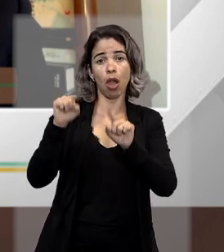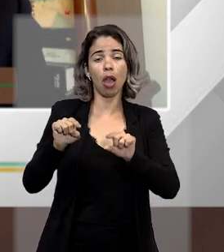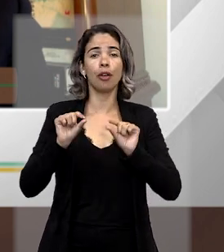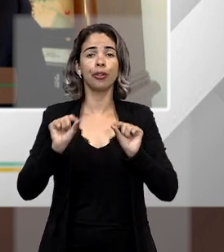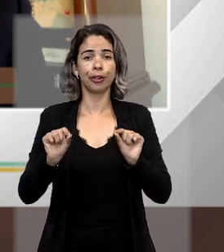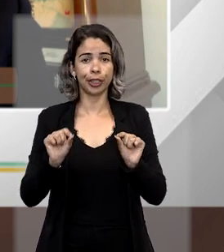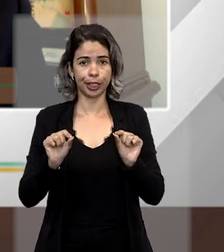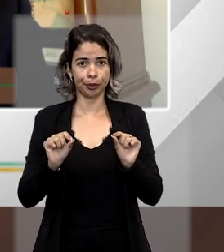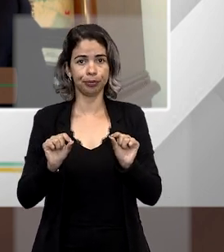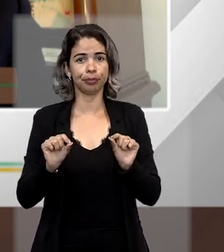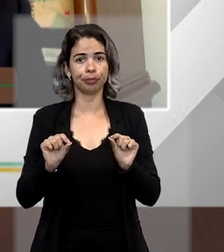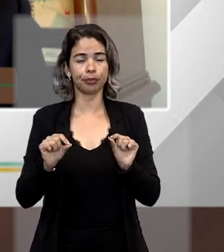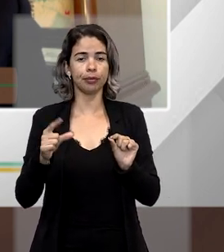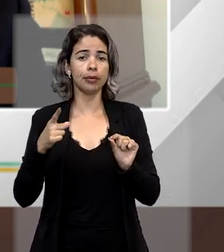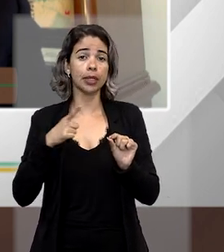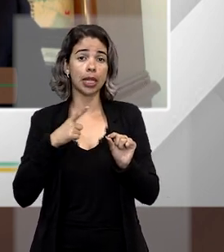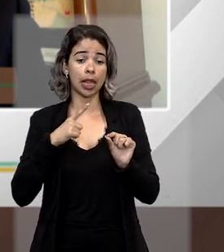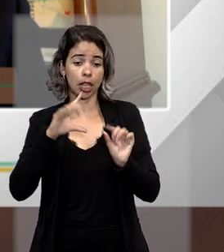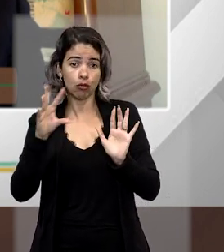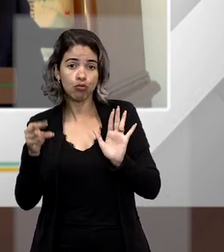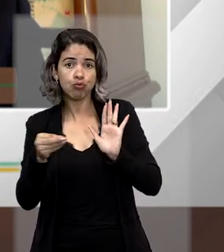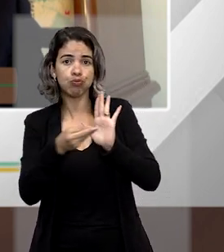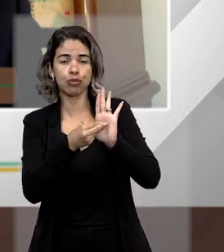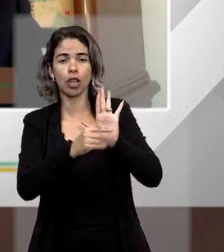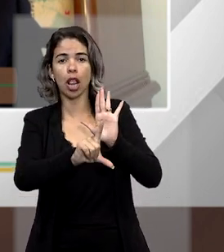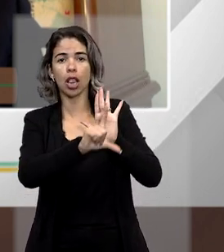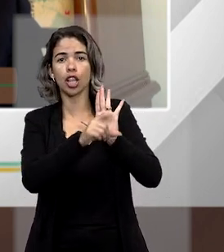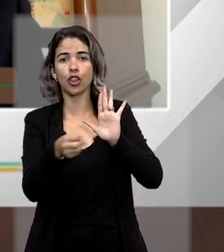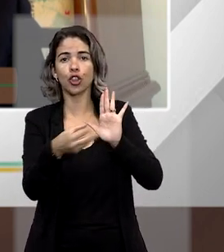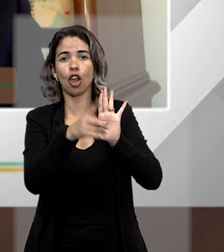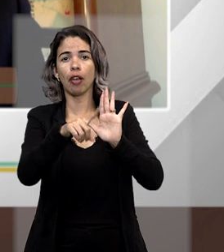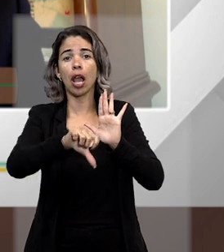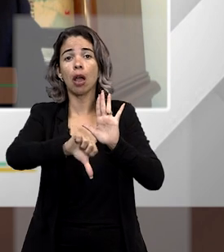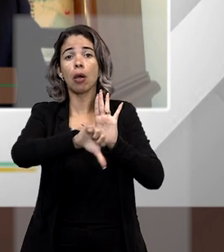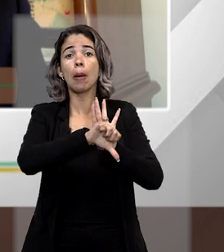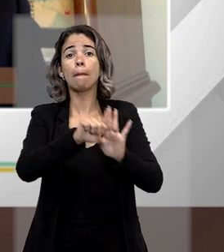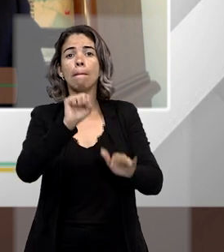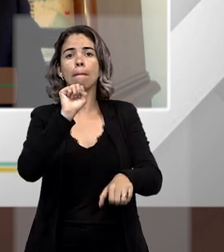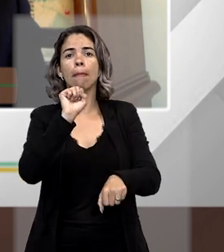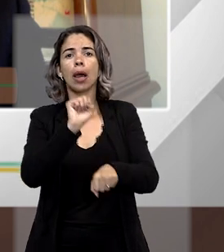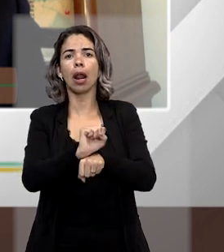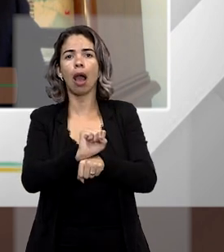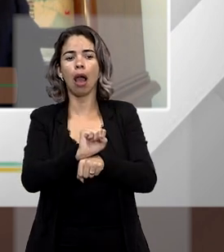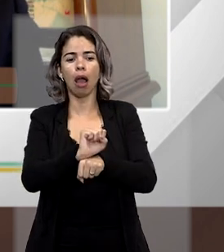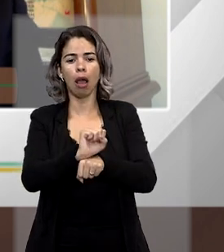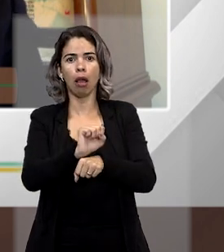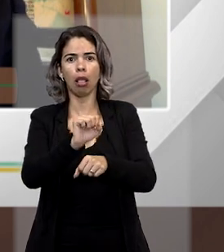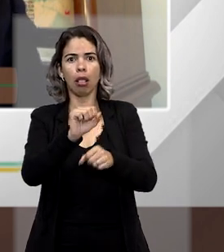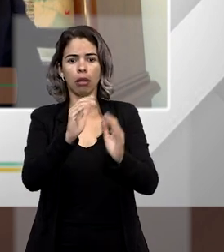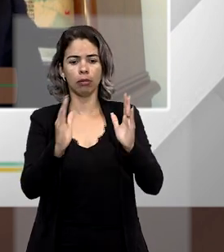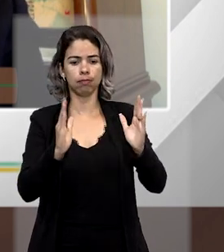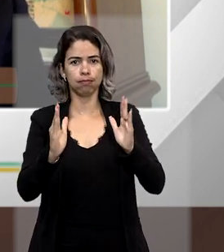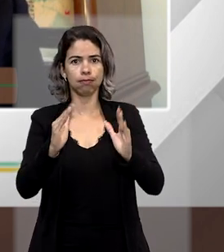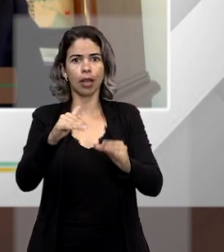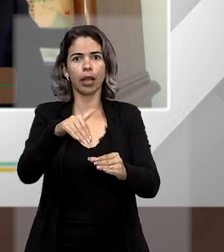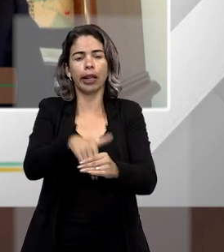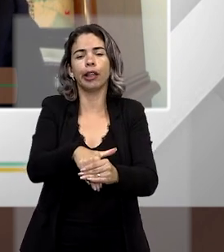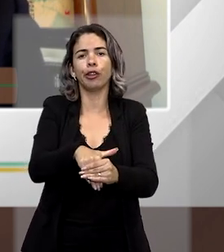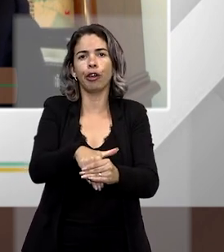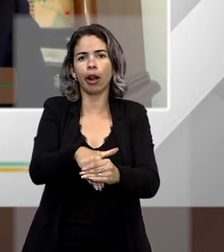é que foi trazido, por exemplo, um crime de interrupção do processo eleitoral,